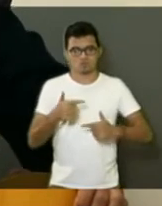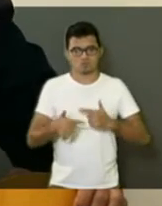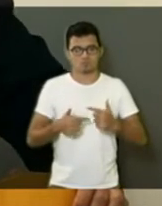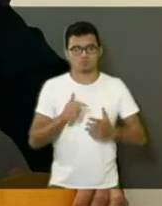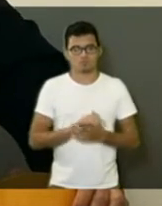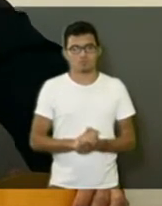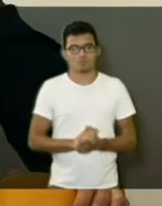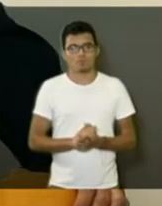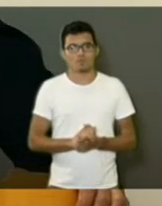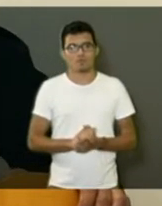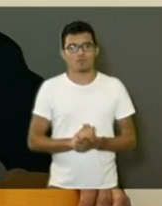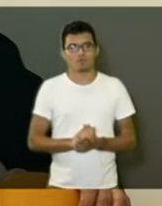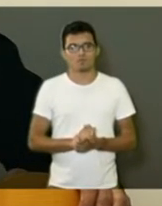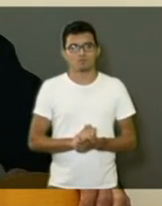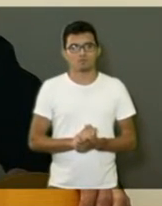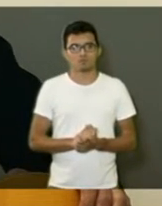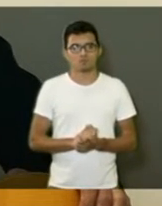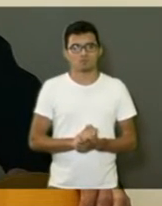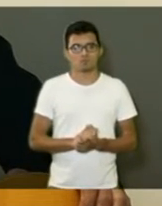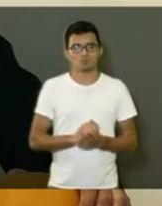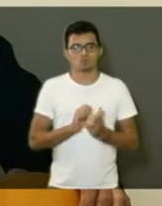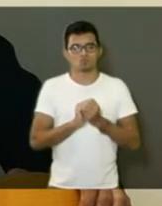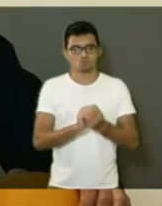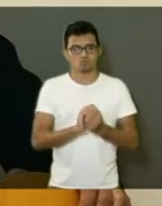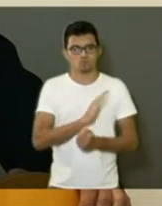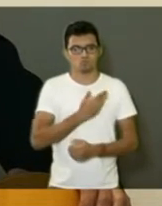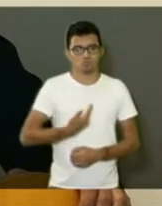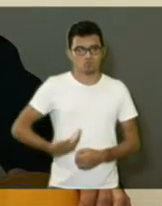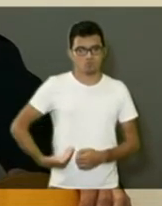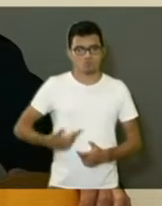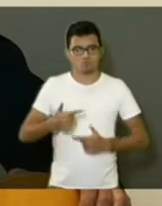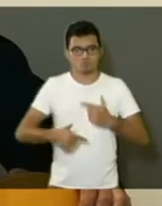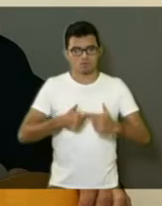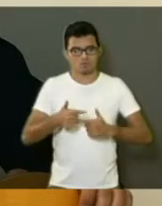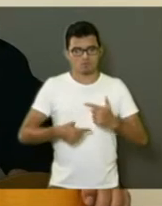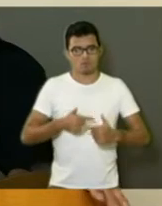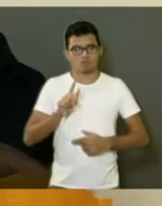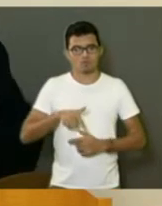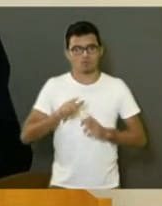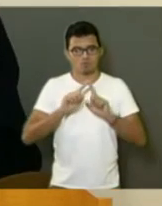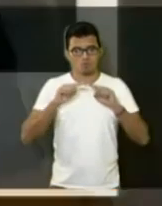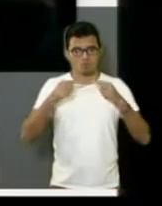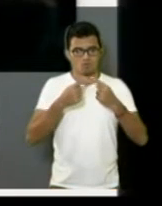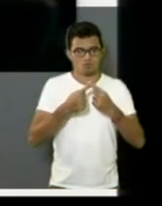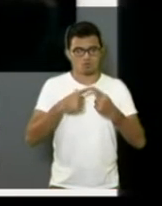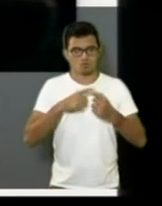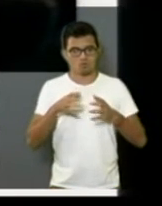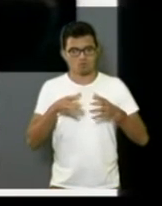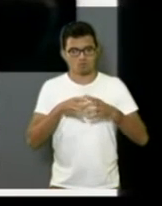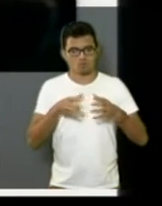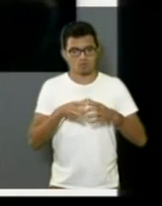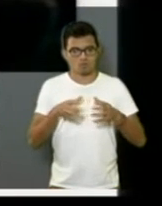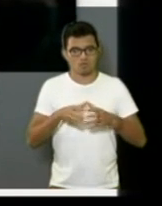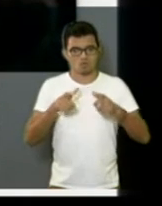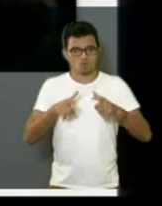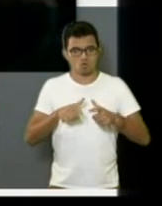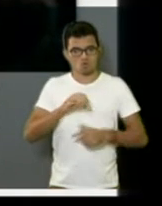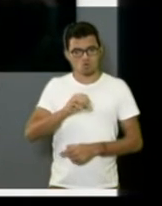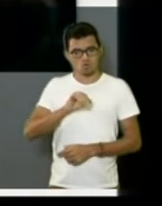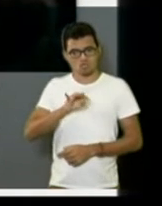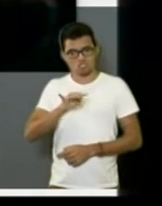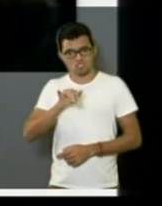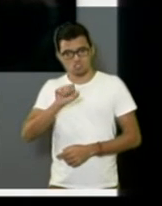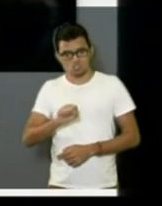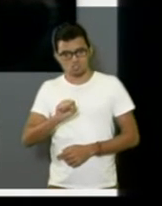Uma das primeiras ações, junto com o governo, foi uma reunião com a comunidade no residencial dos Oitis para